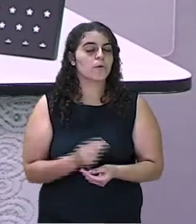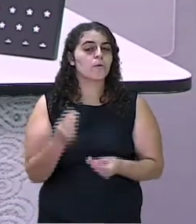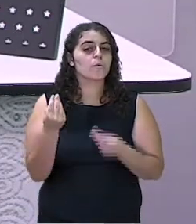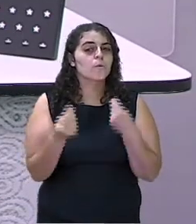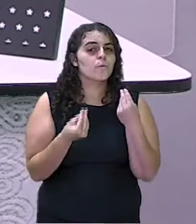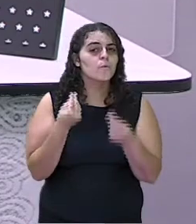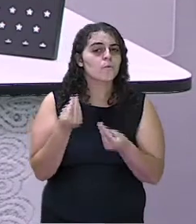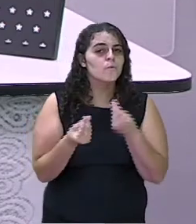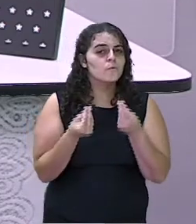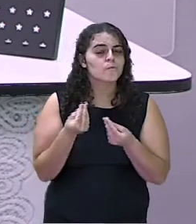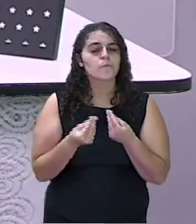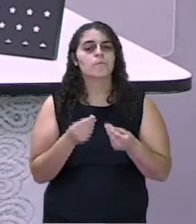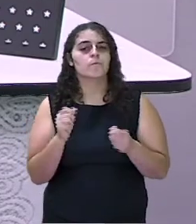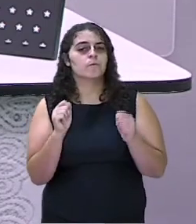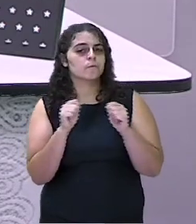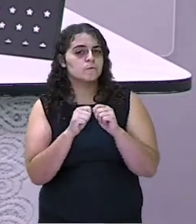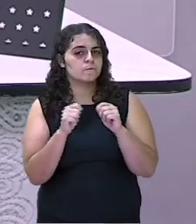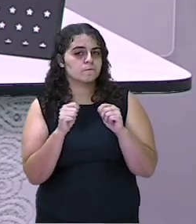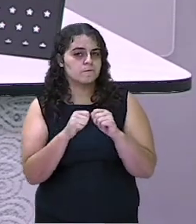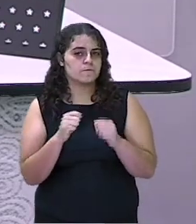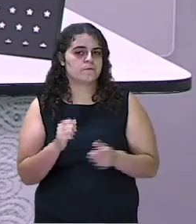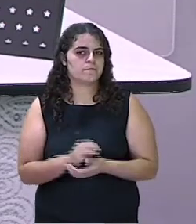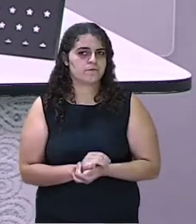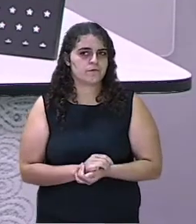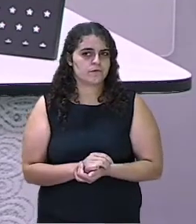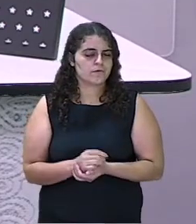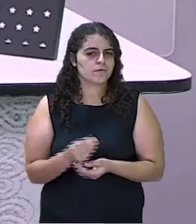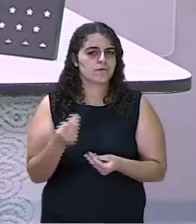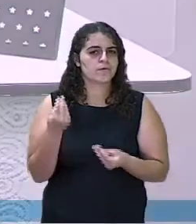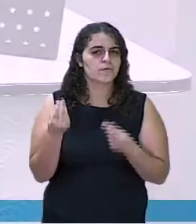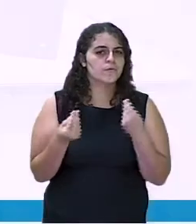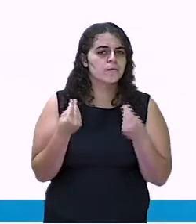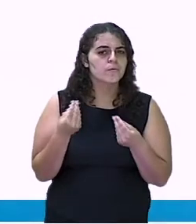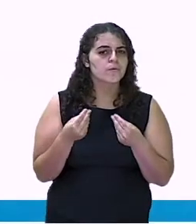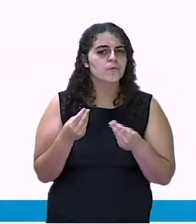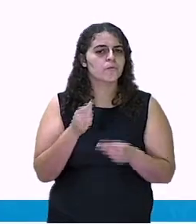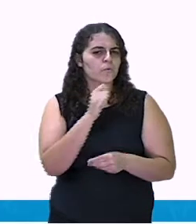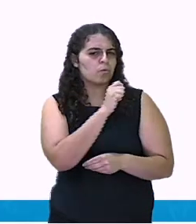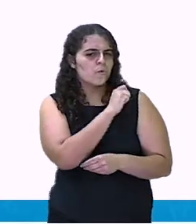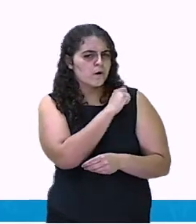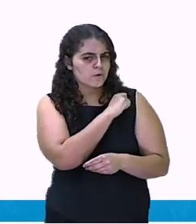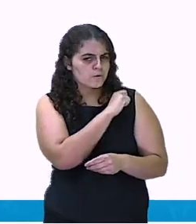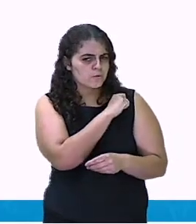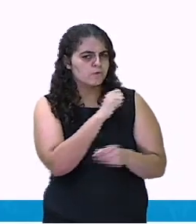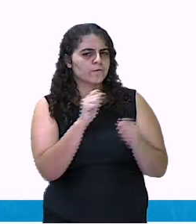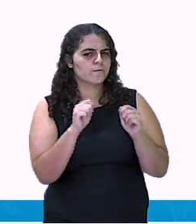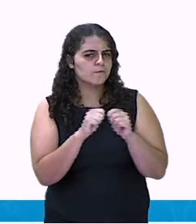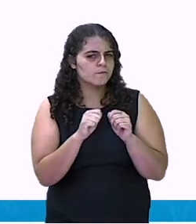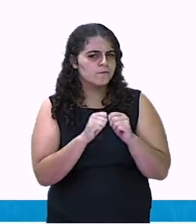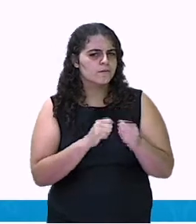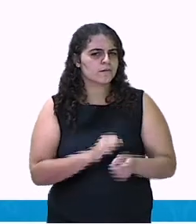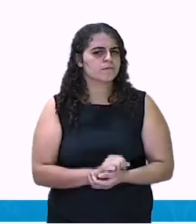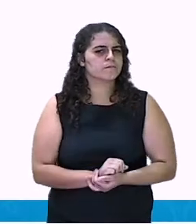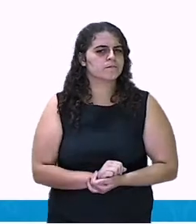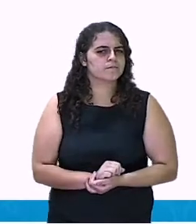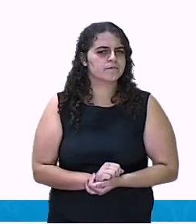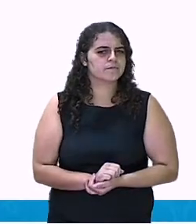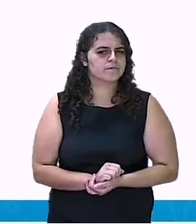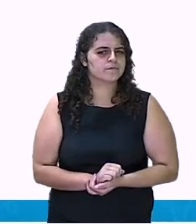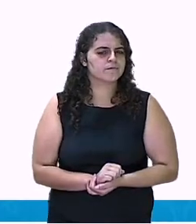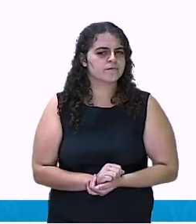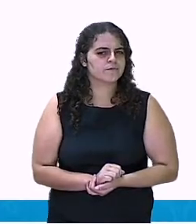modo de fazer. Vamos ver como que o Brian fez esse pé de lata.